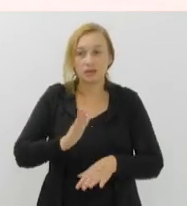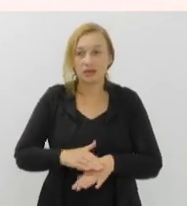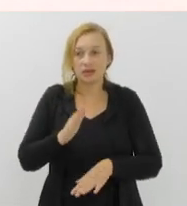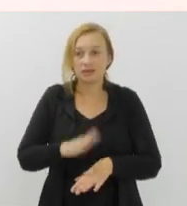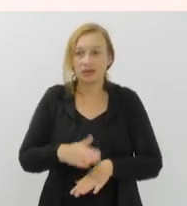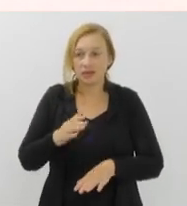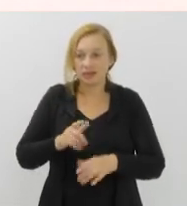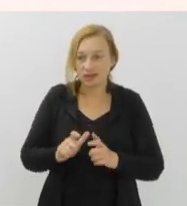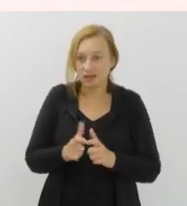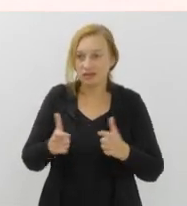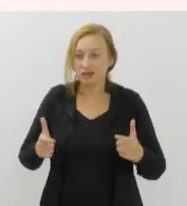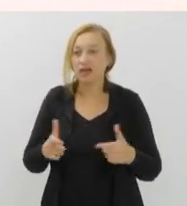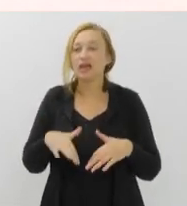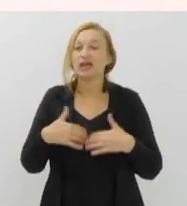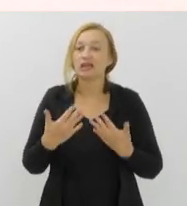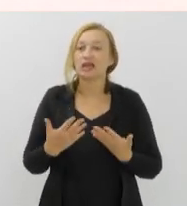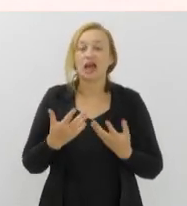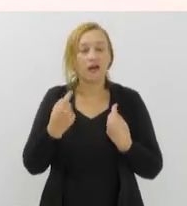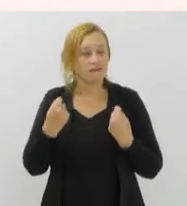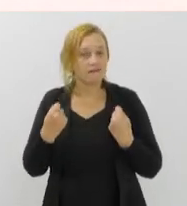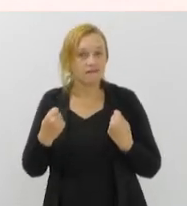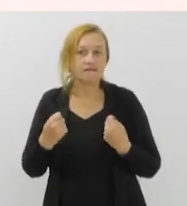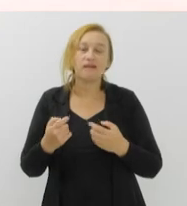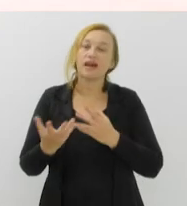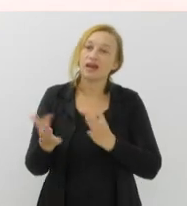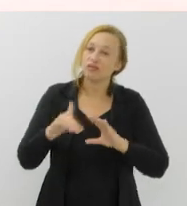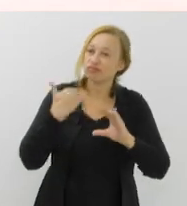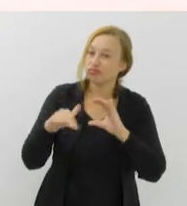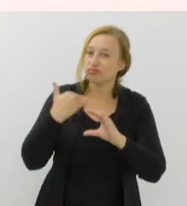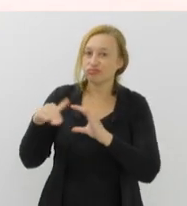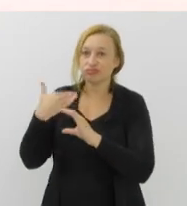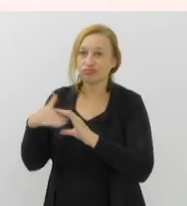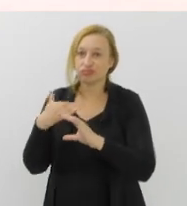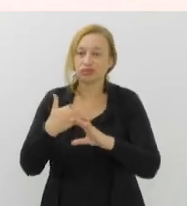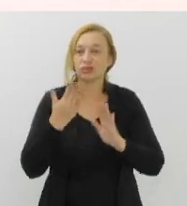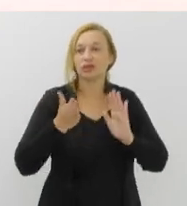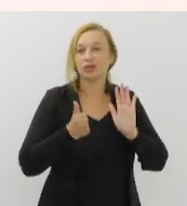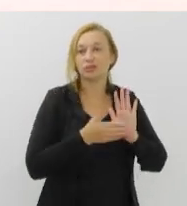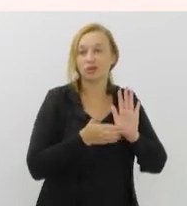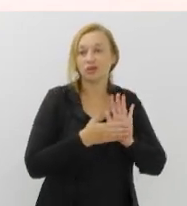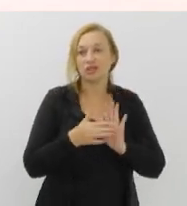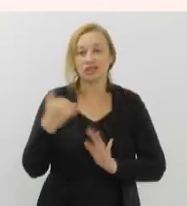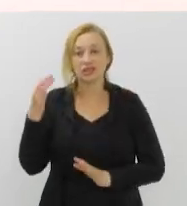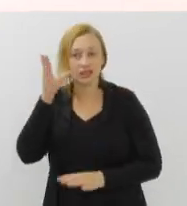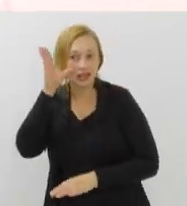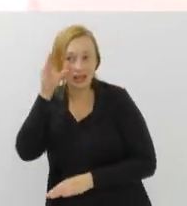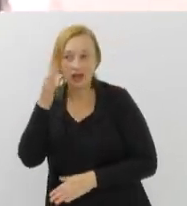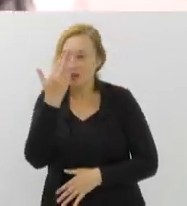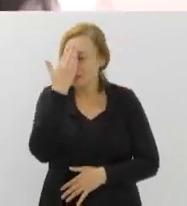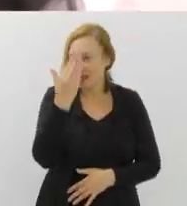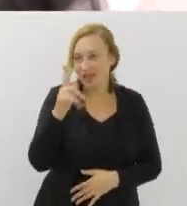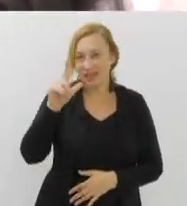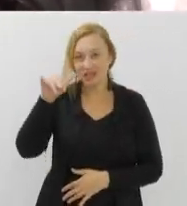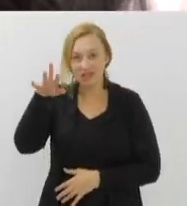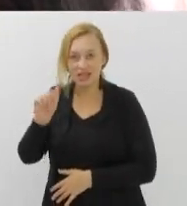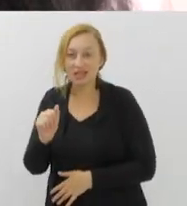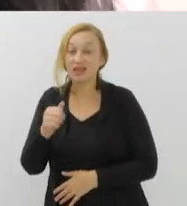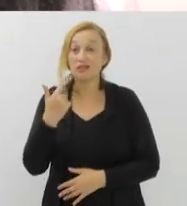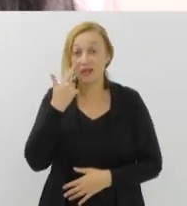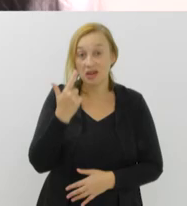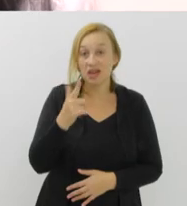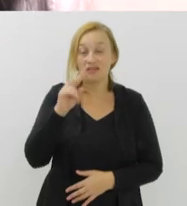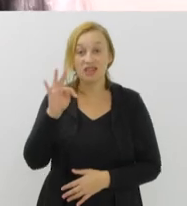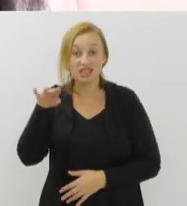sem esforço. E, assim, espero receber muitas propostas interessantes. Tá bom, Luciane. Muito obrigado. Está aí, então, Vicente,